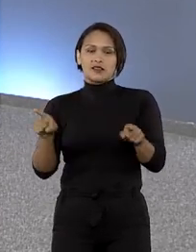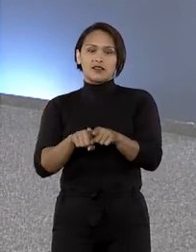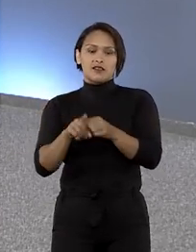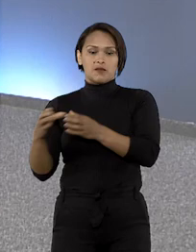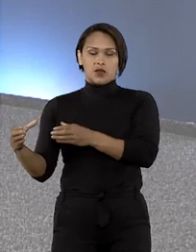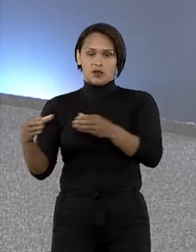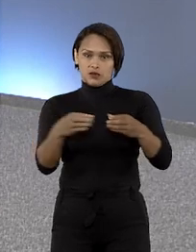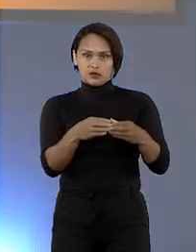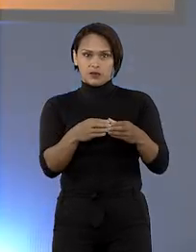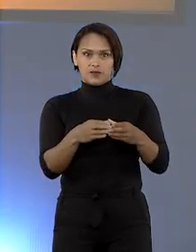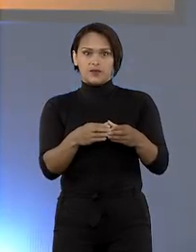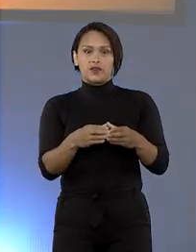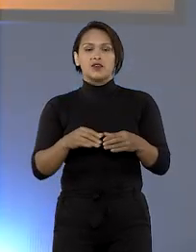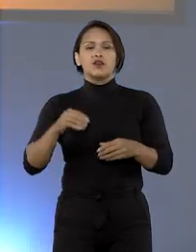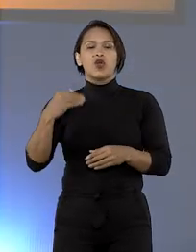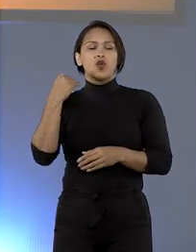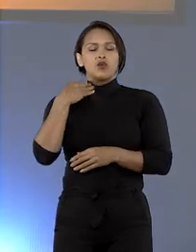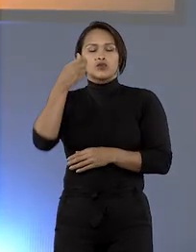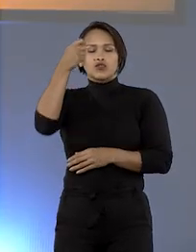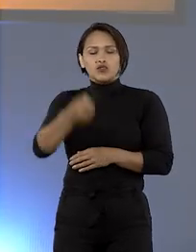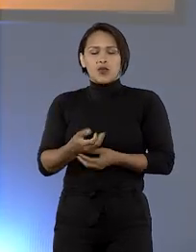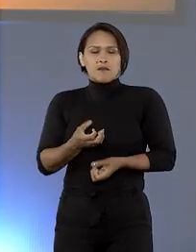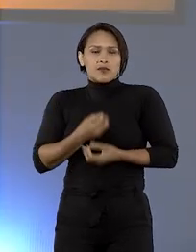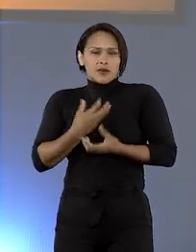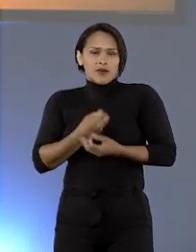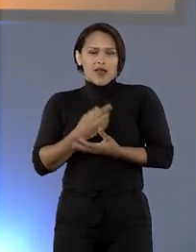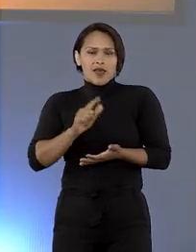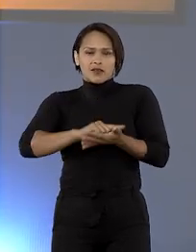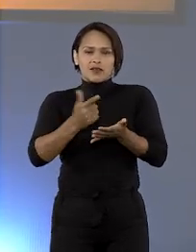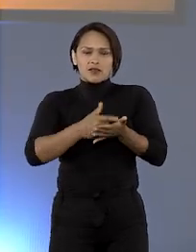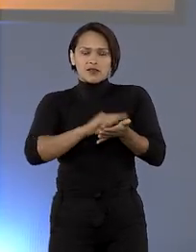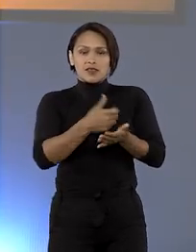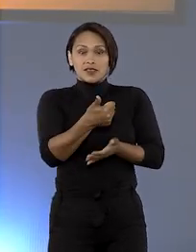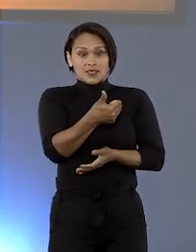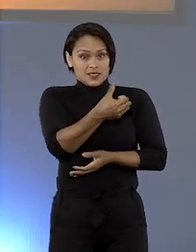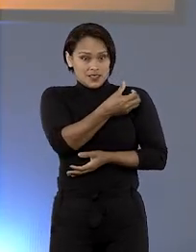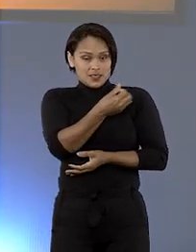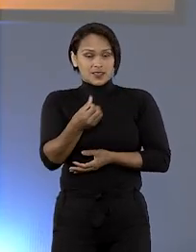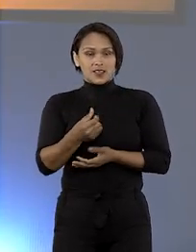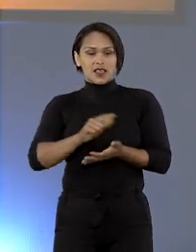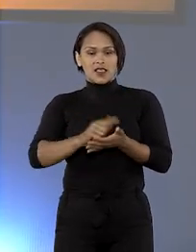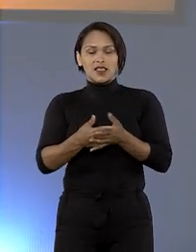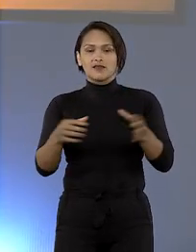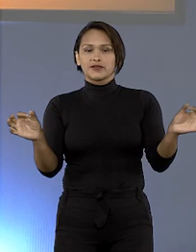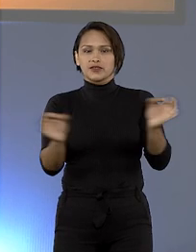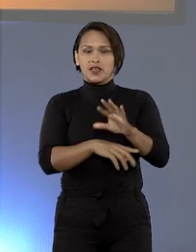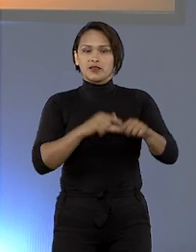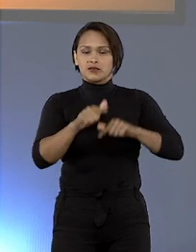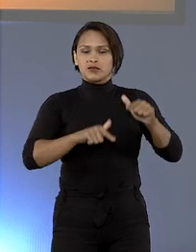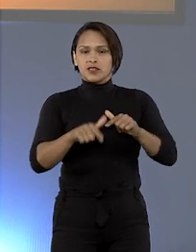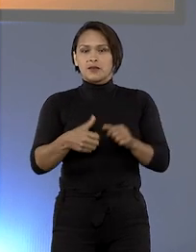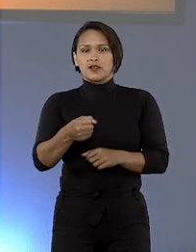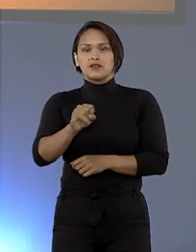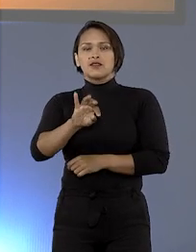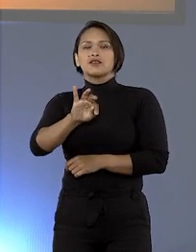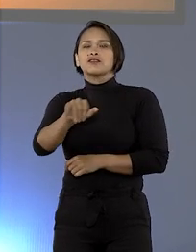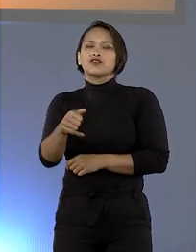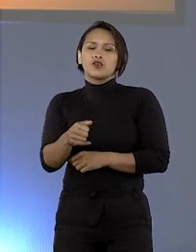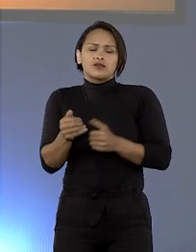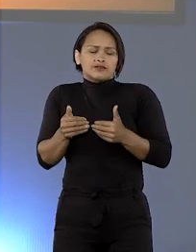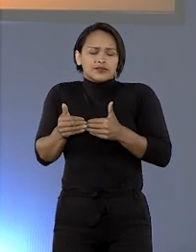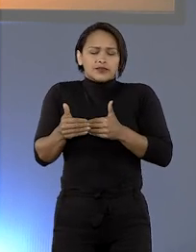colegiadas. O juiz, poeta, autor de 16 livros de poesia, encerra sua carreira no STJ